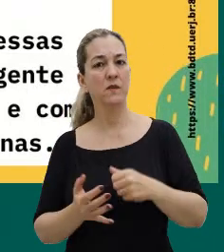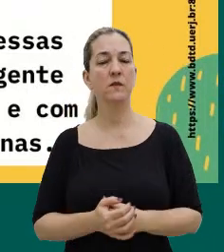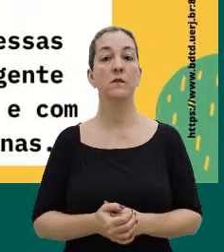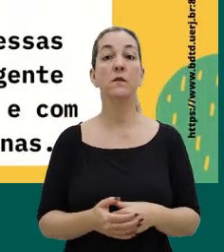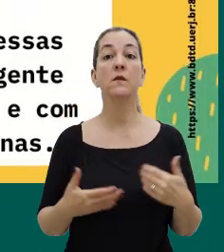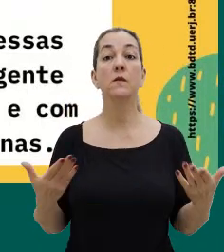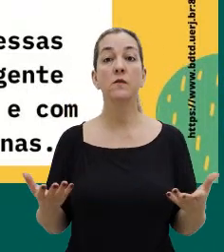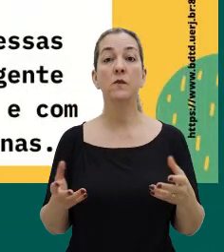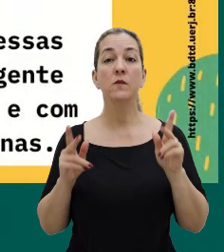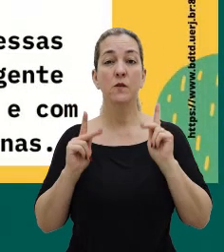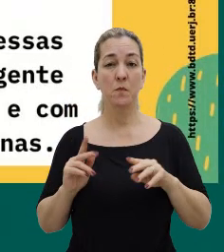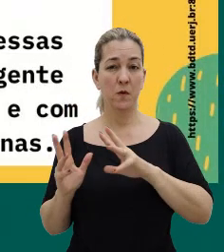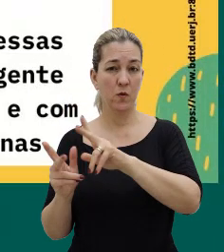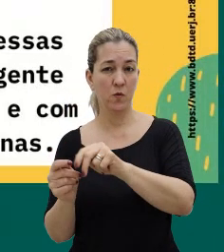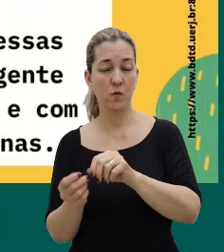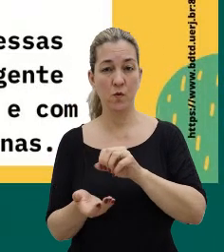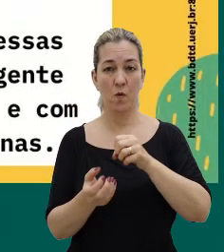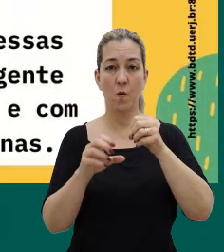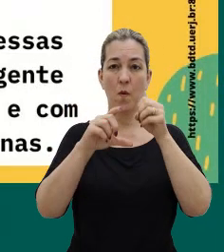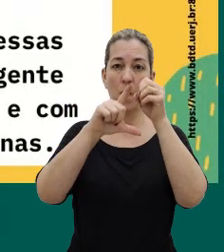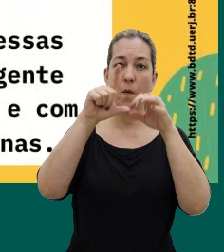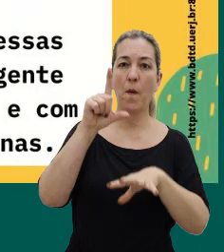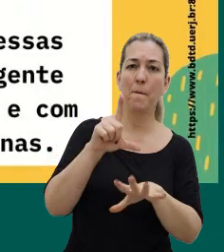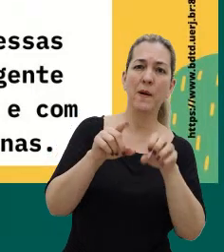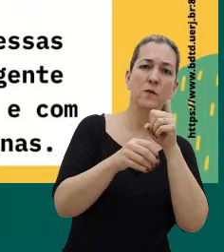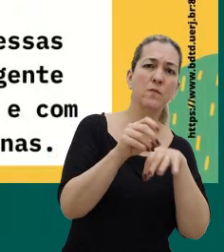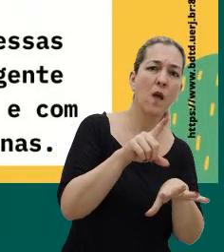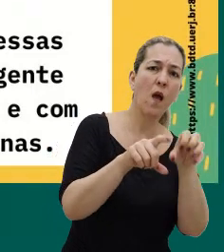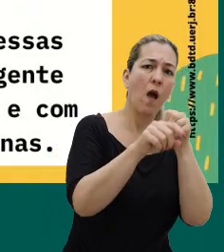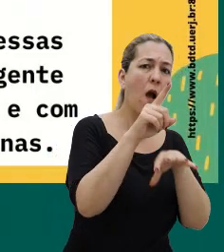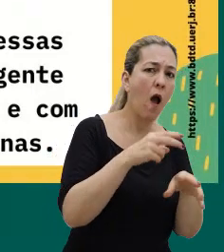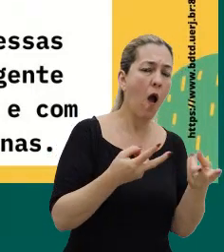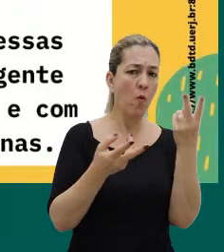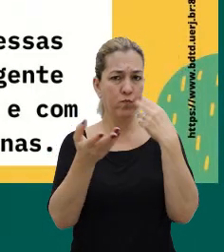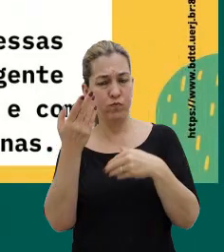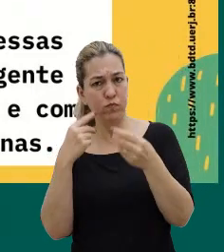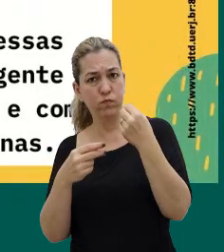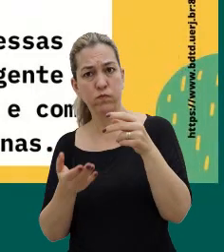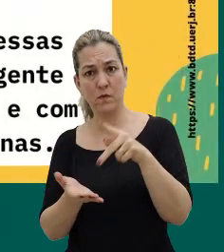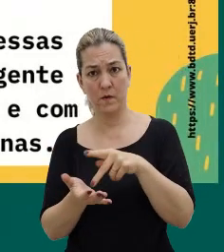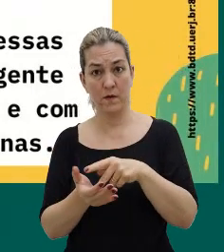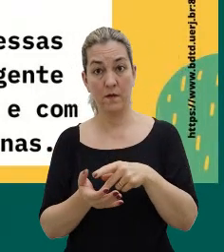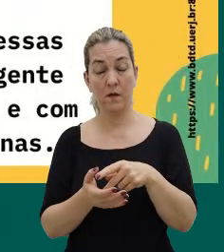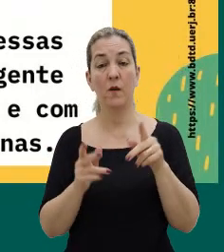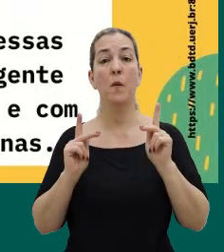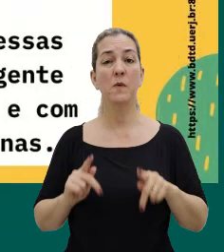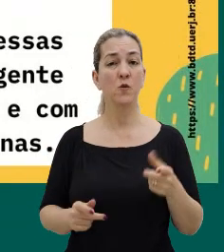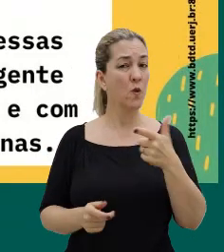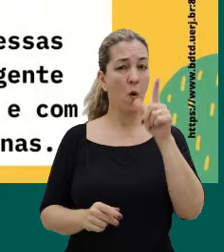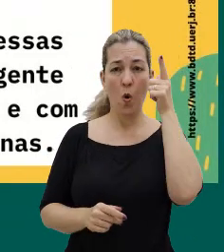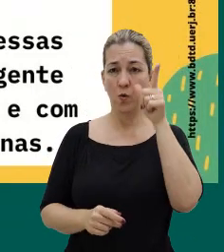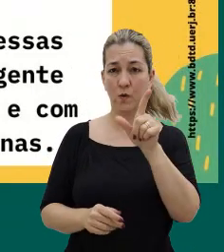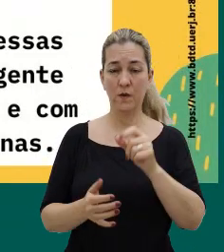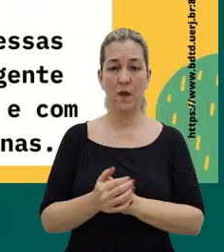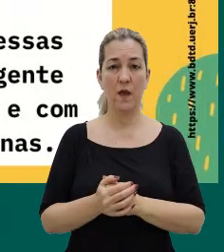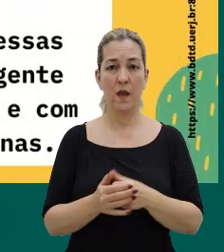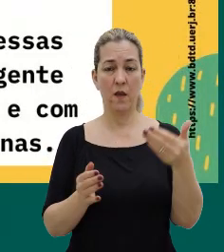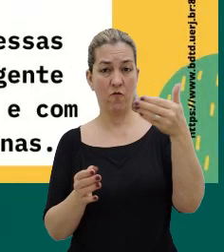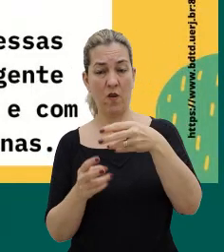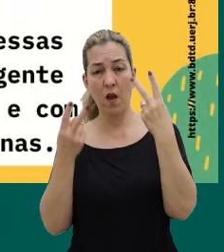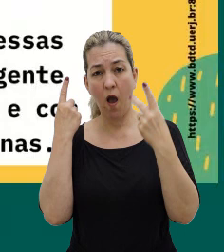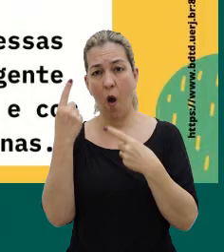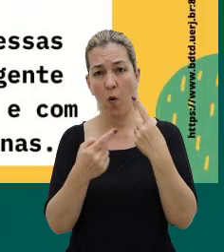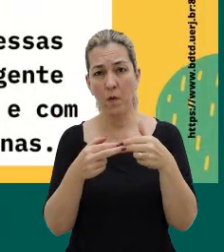E todo mundo vai compartilhando um certo olhar dessa realidade. E quando um sujeito, ele não consegue enxergar algo